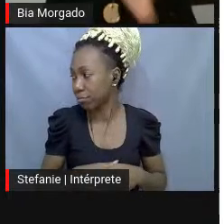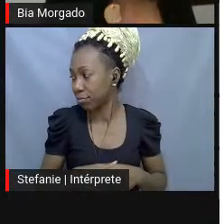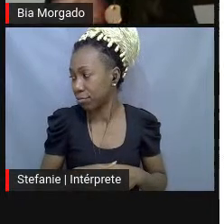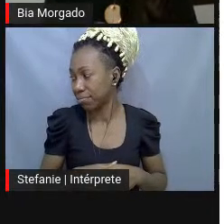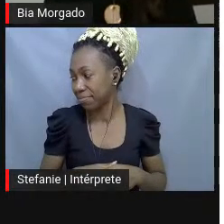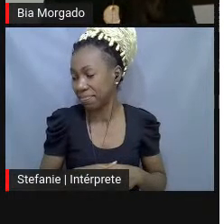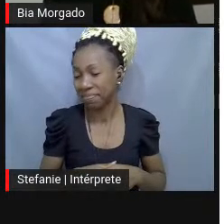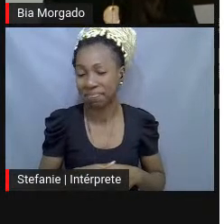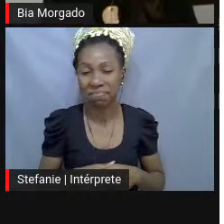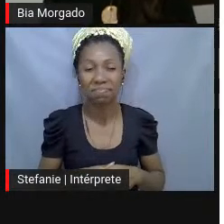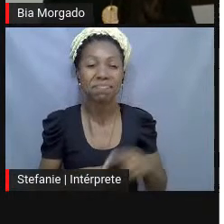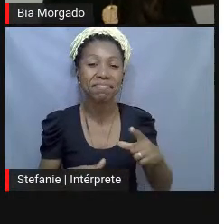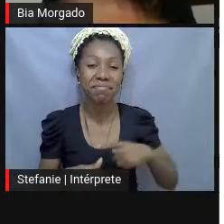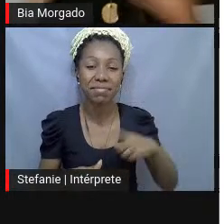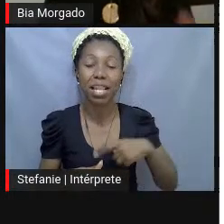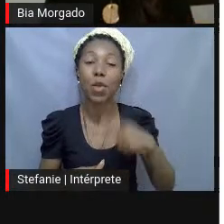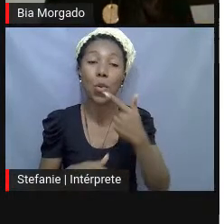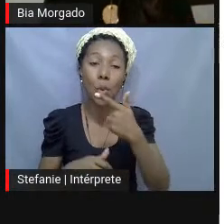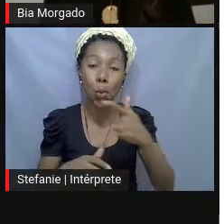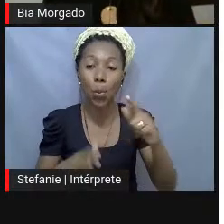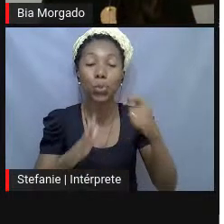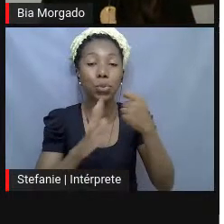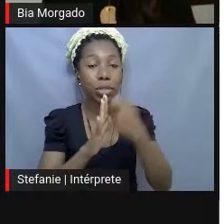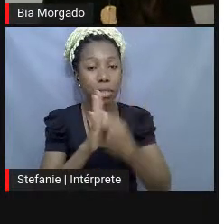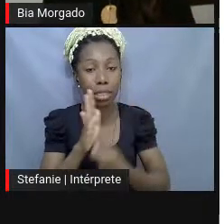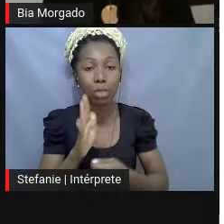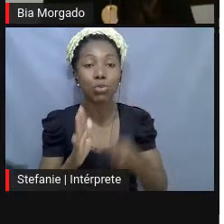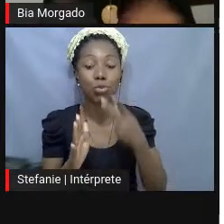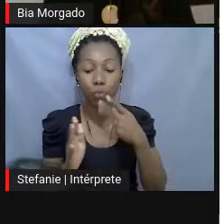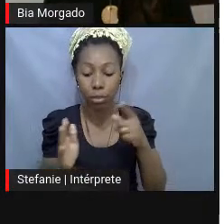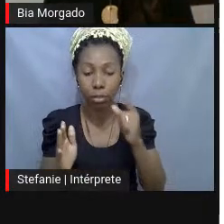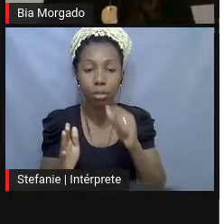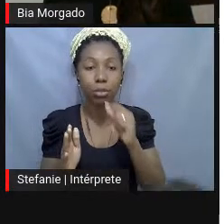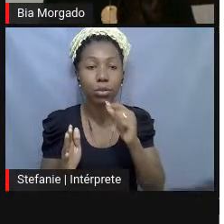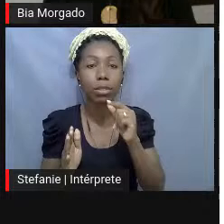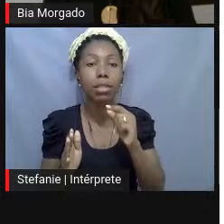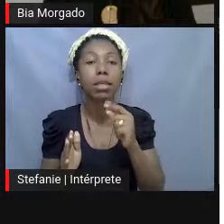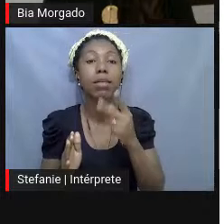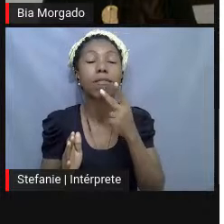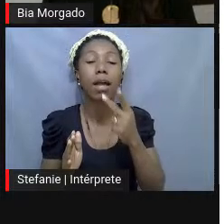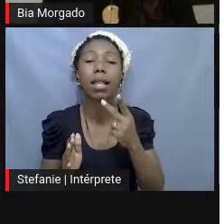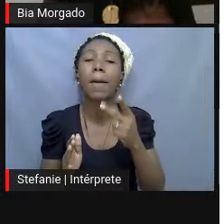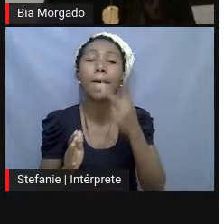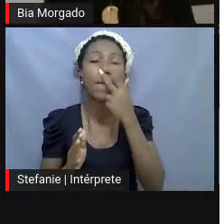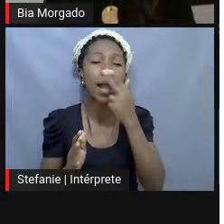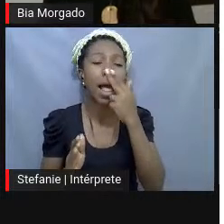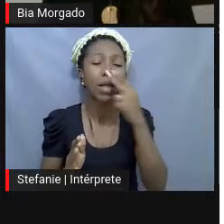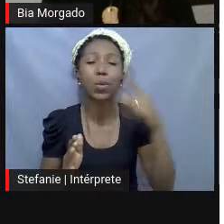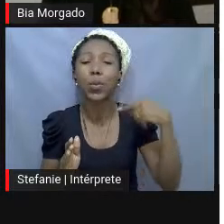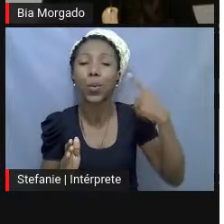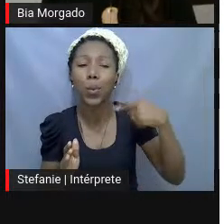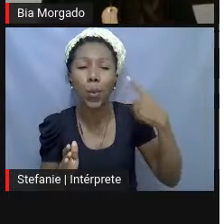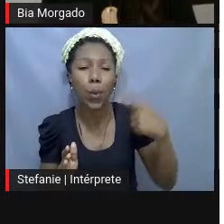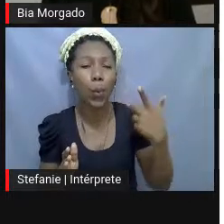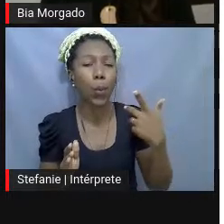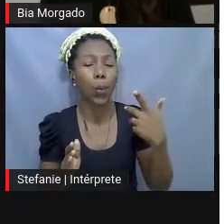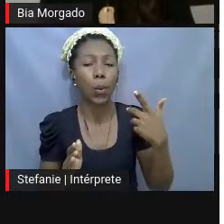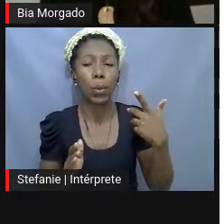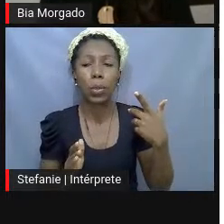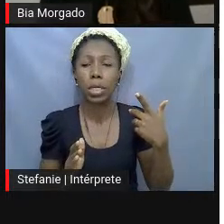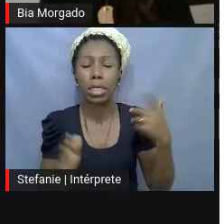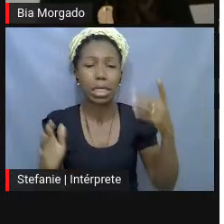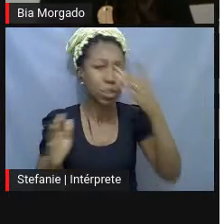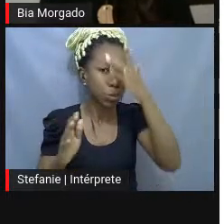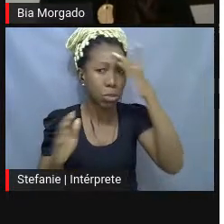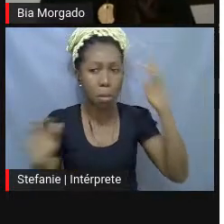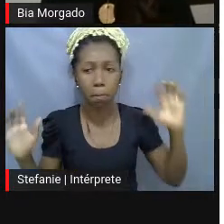Tem um outro trecho que ele fala, que é uma loucura a visitação, parece que tudo de louco, mórbido, todas as formas de esquizofrenia aparecem durante a